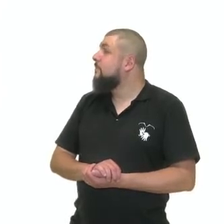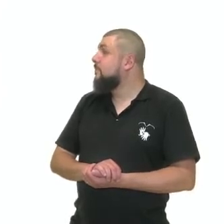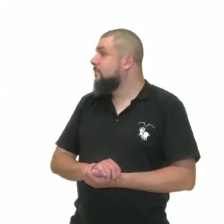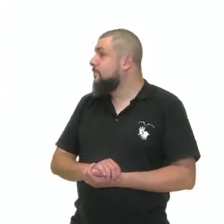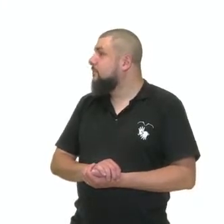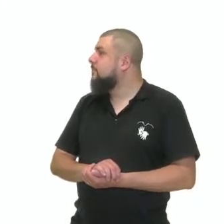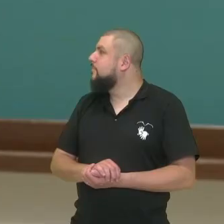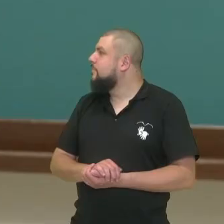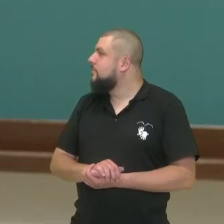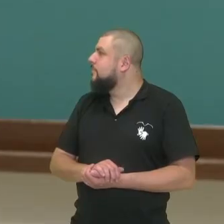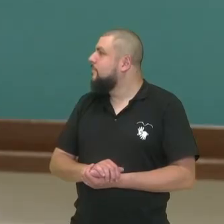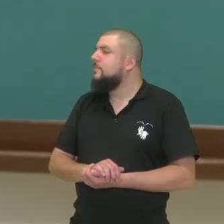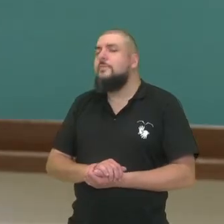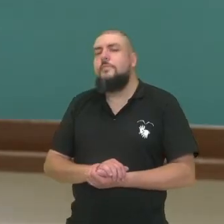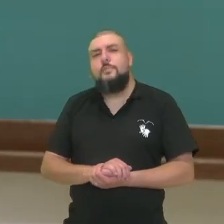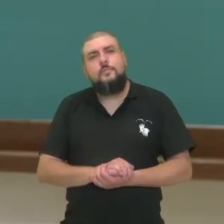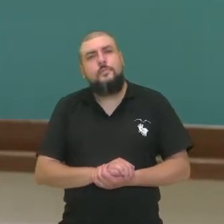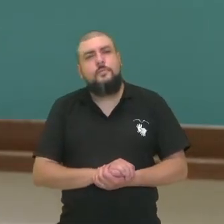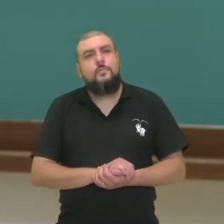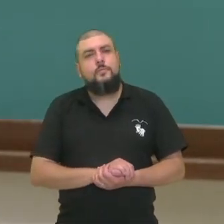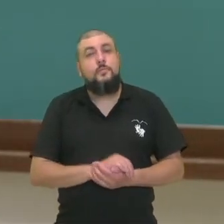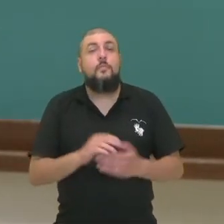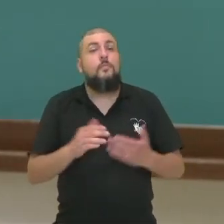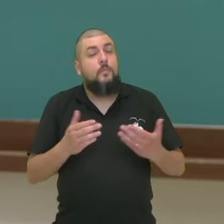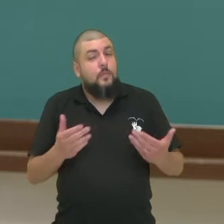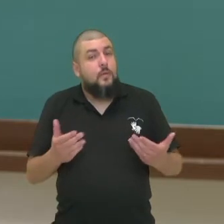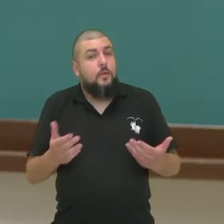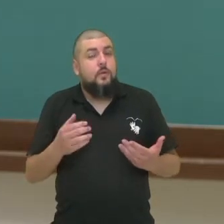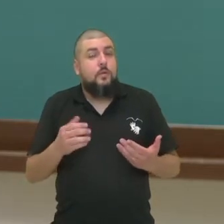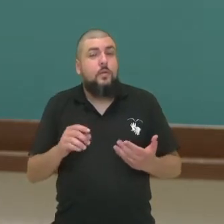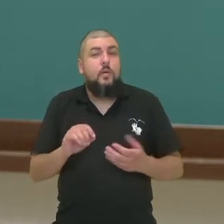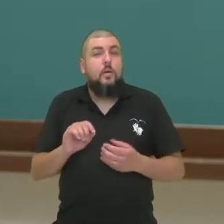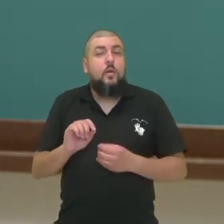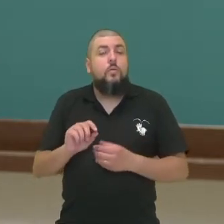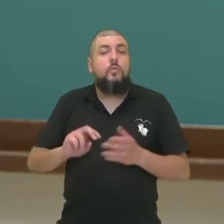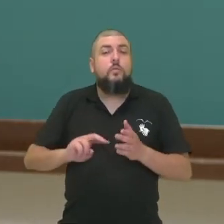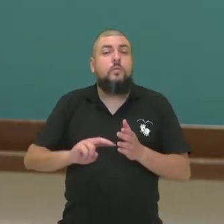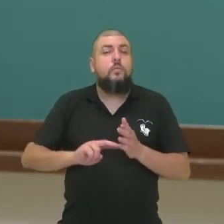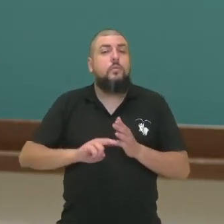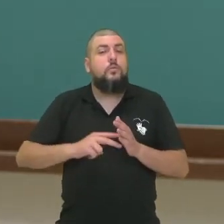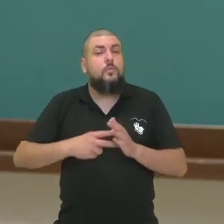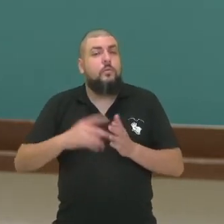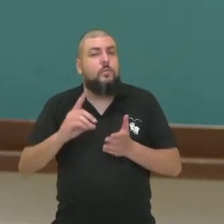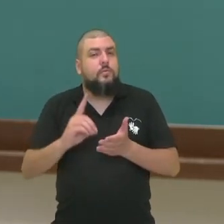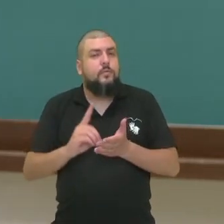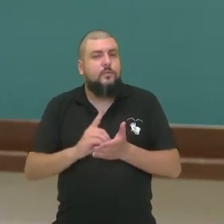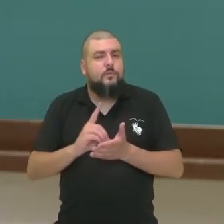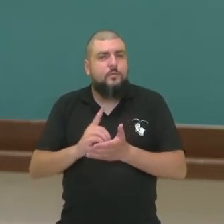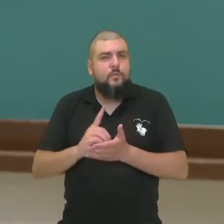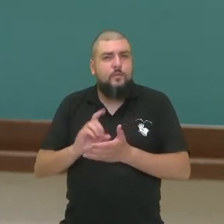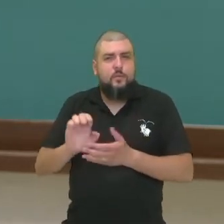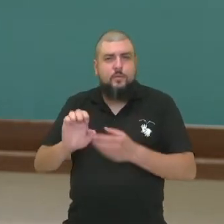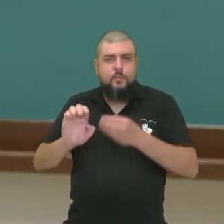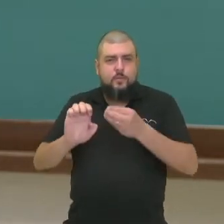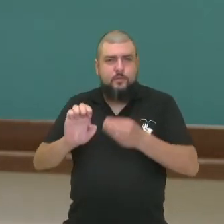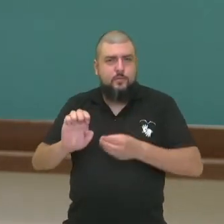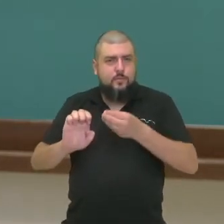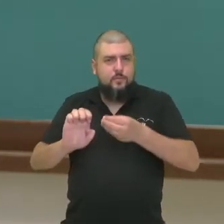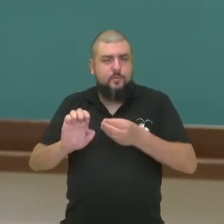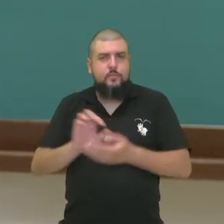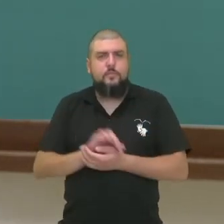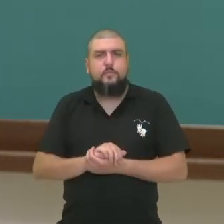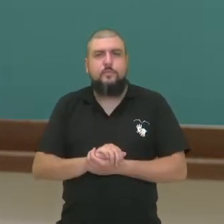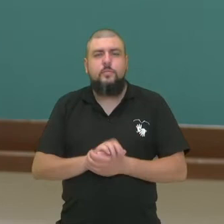ordem prática. Então, temos aí uma primeira definição de empirismo. Então, é importante a gente entender